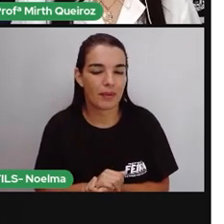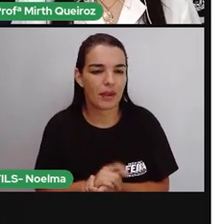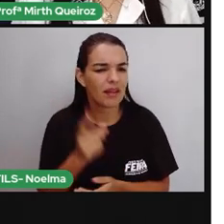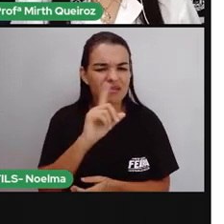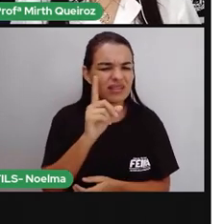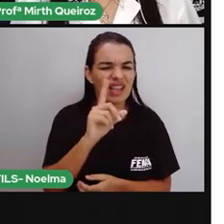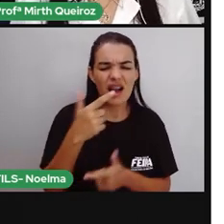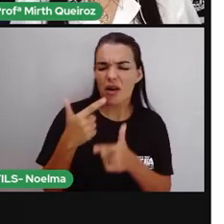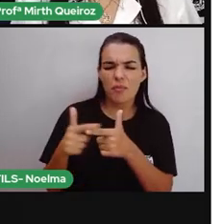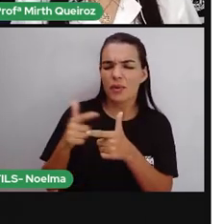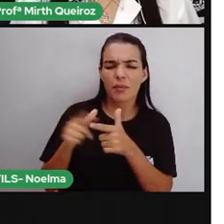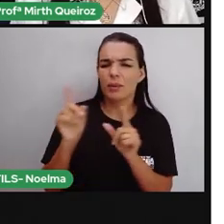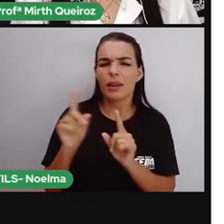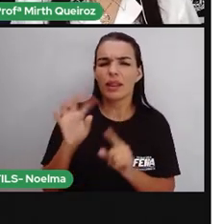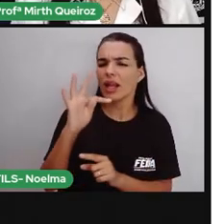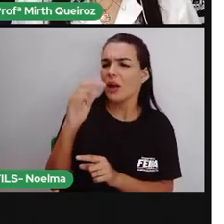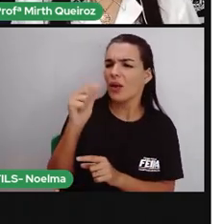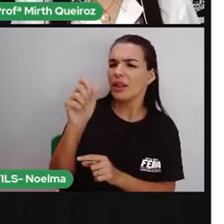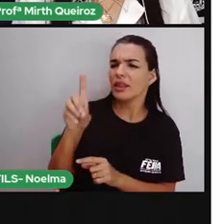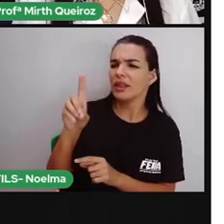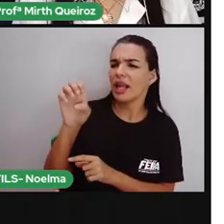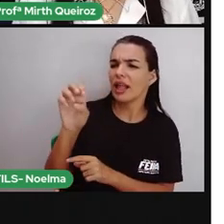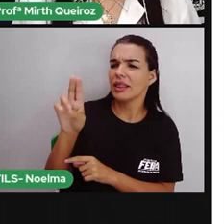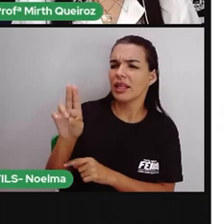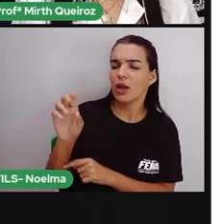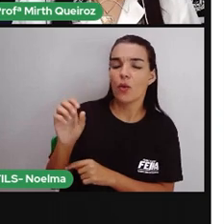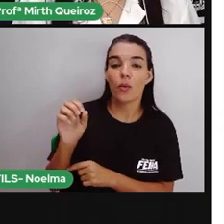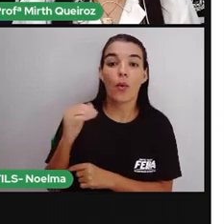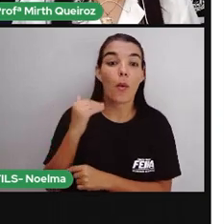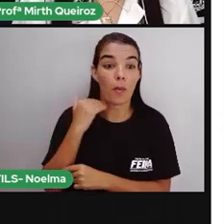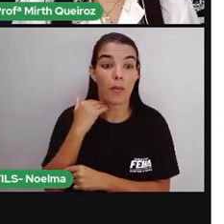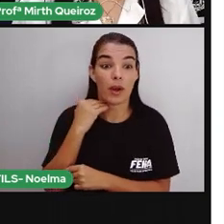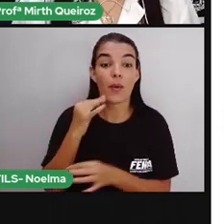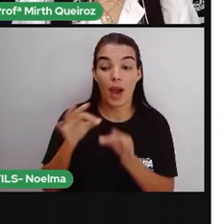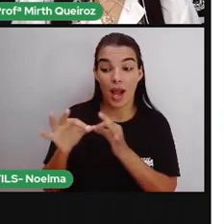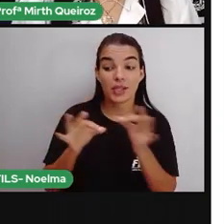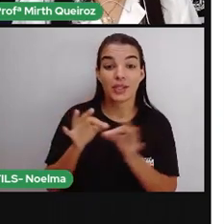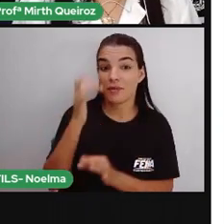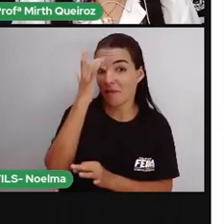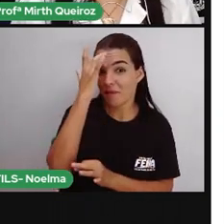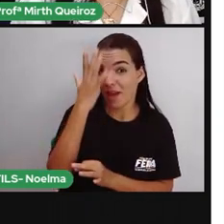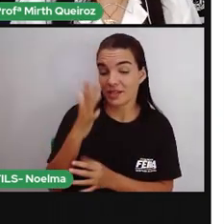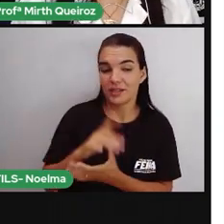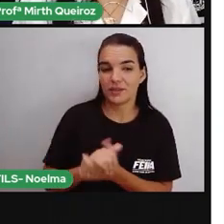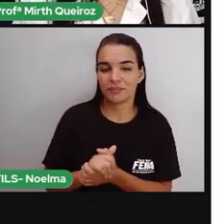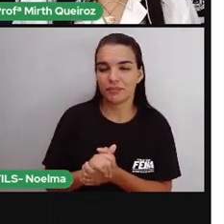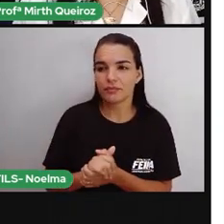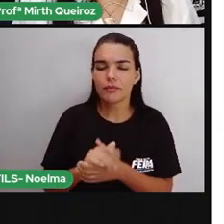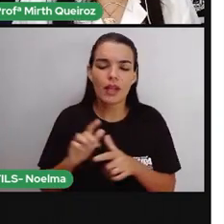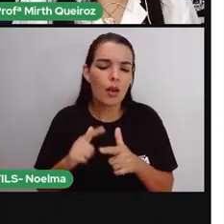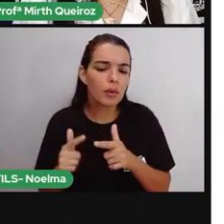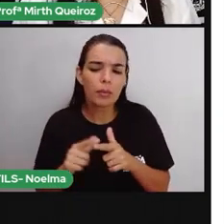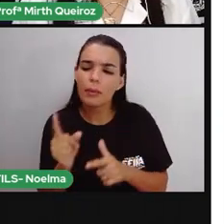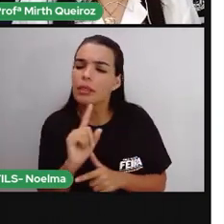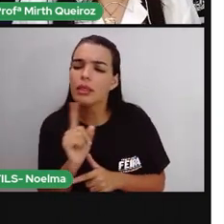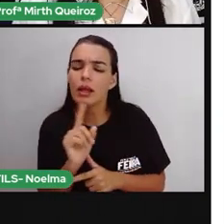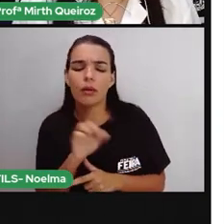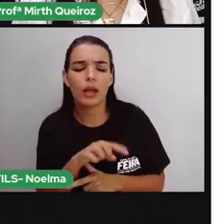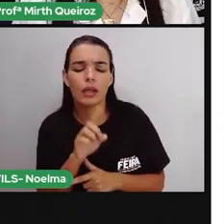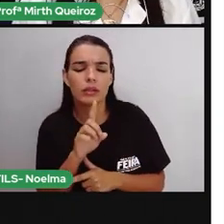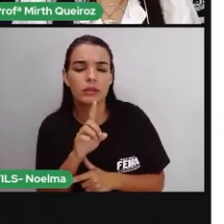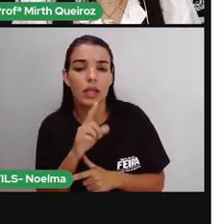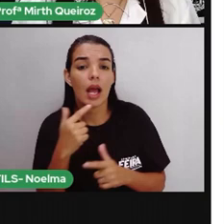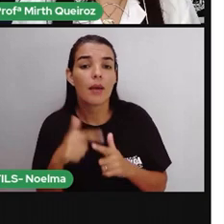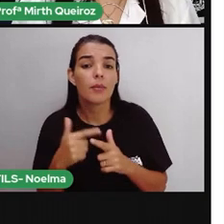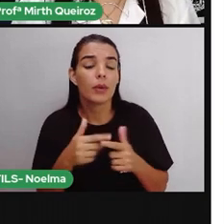Não esquenta, Tadeu. O banco resolve isso fácil. O problema não é esse, Mel. É